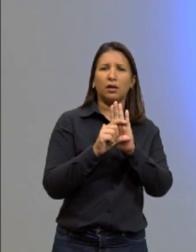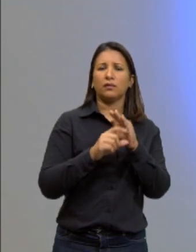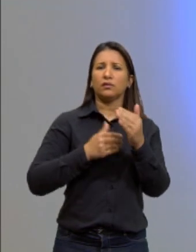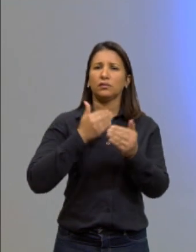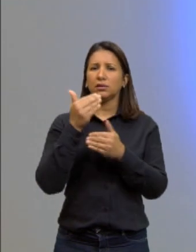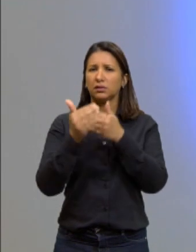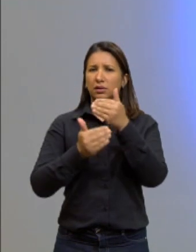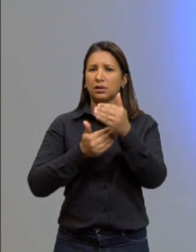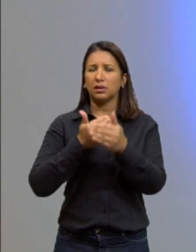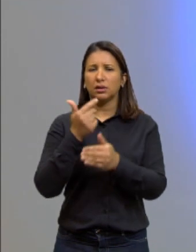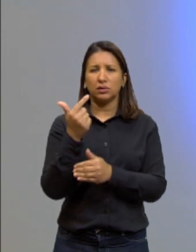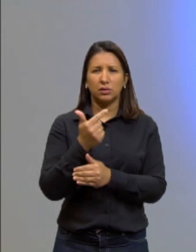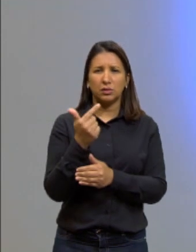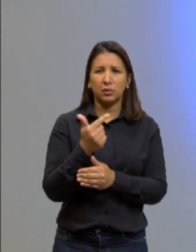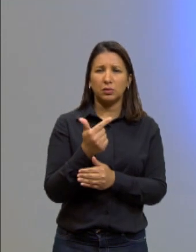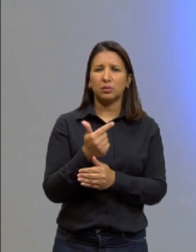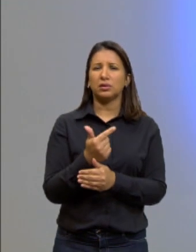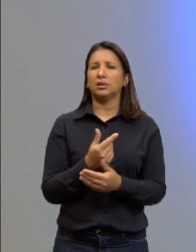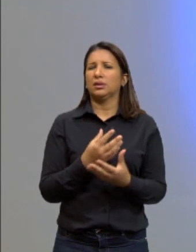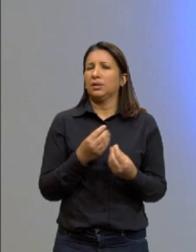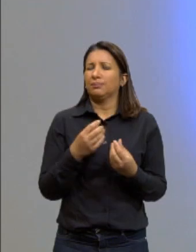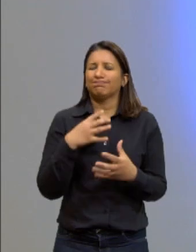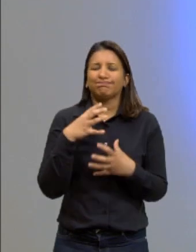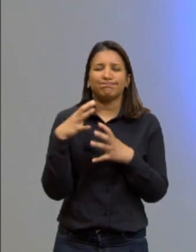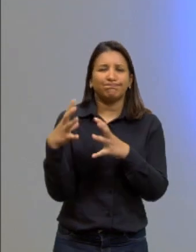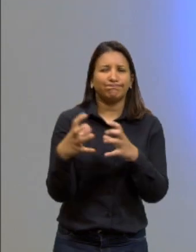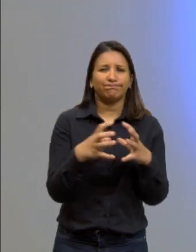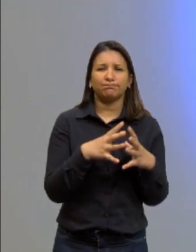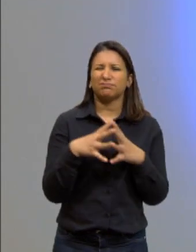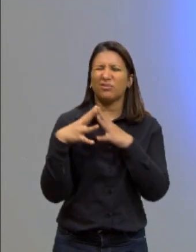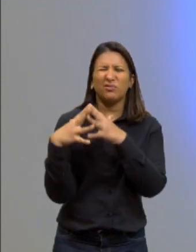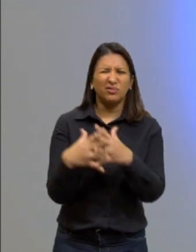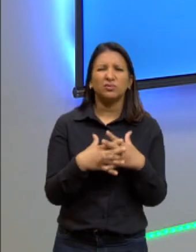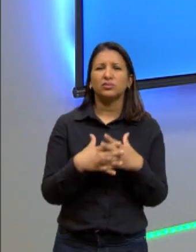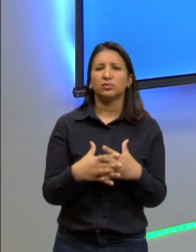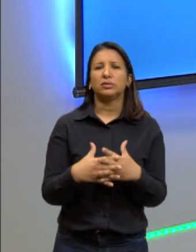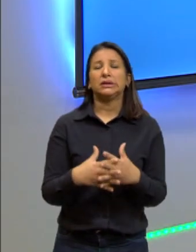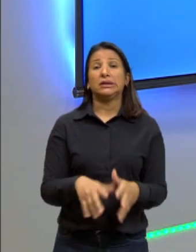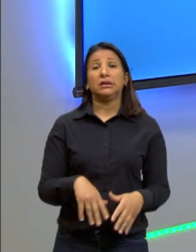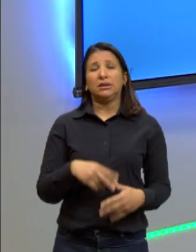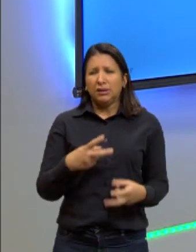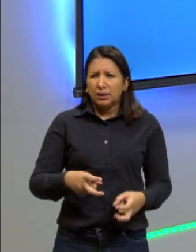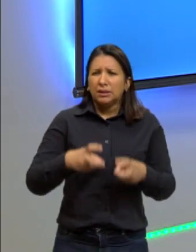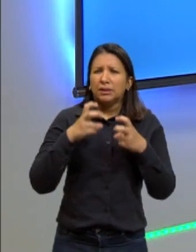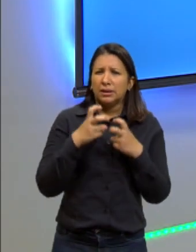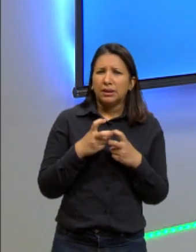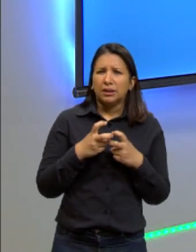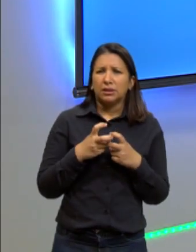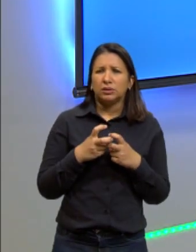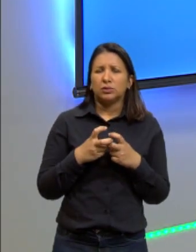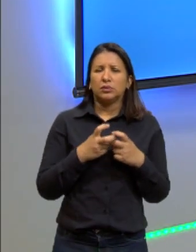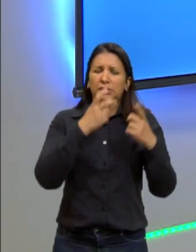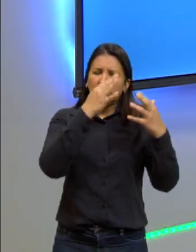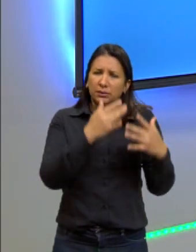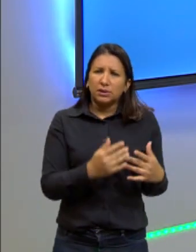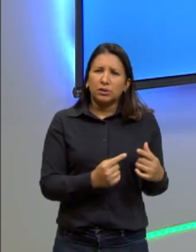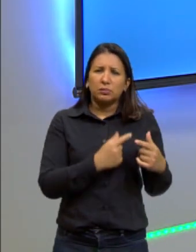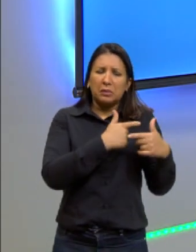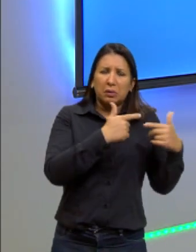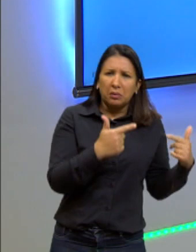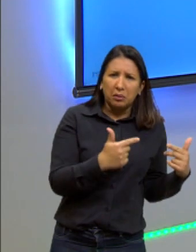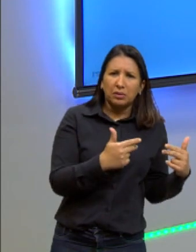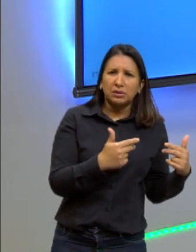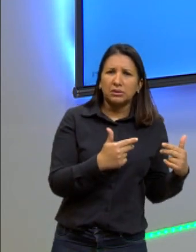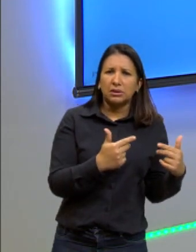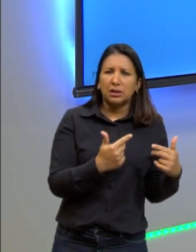desenvolvimento dois dele, está muito confuso, gente. Vocês estão percebendo que ele fala uma coisa aqui e ele coloca